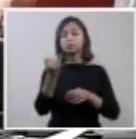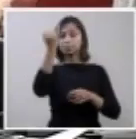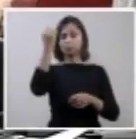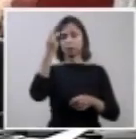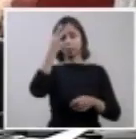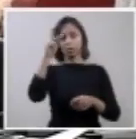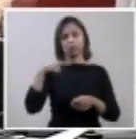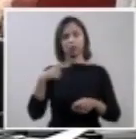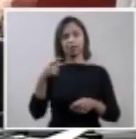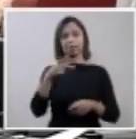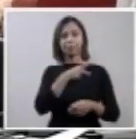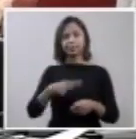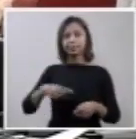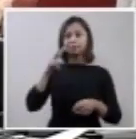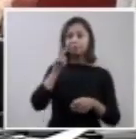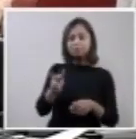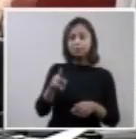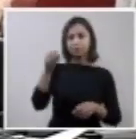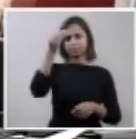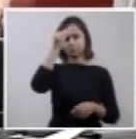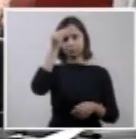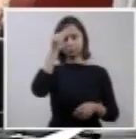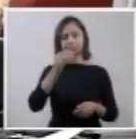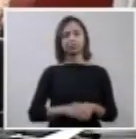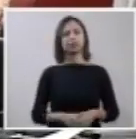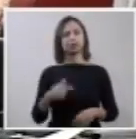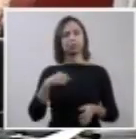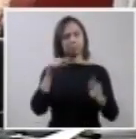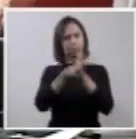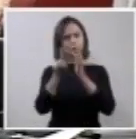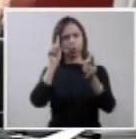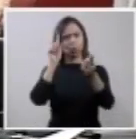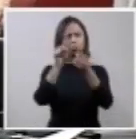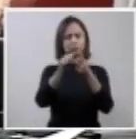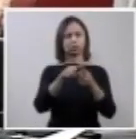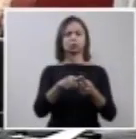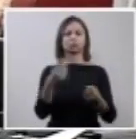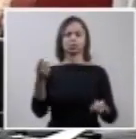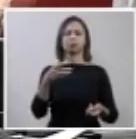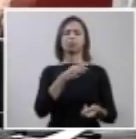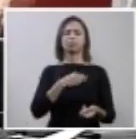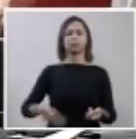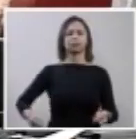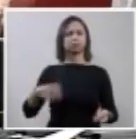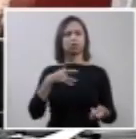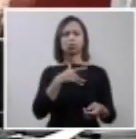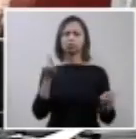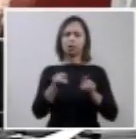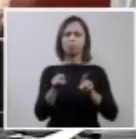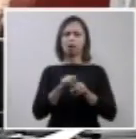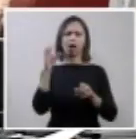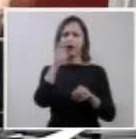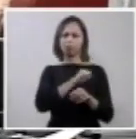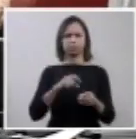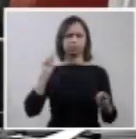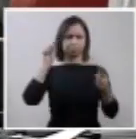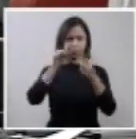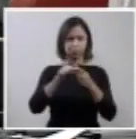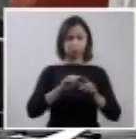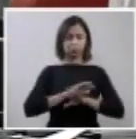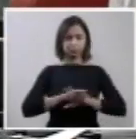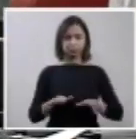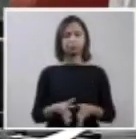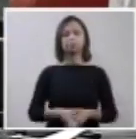o deslinde da ação. E vou fazer a pergunta muito objetivamente e vossa excelência pode responder também muito objetivamente. Gostaria de saber se vossa